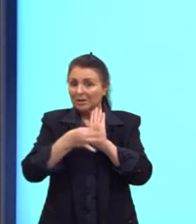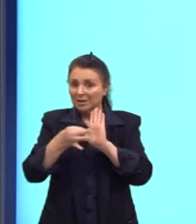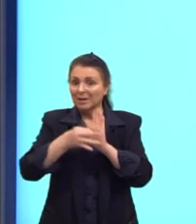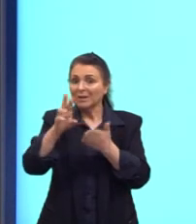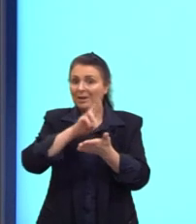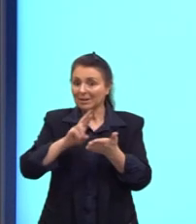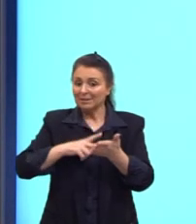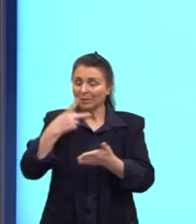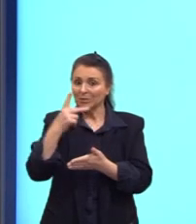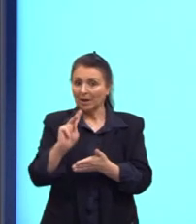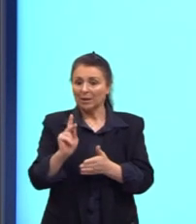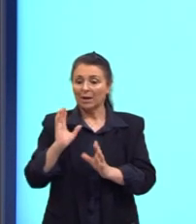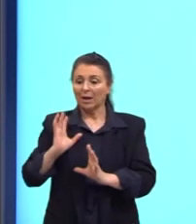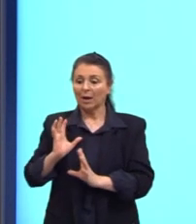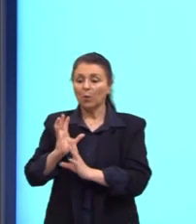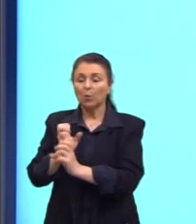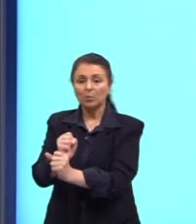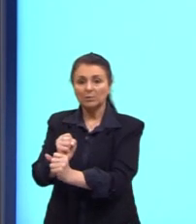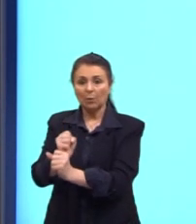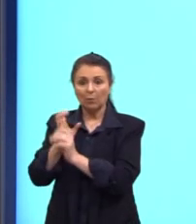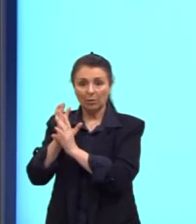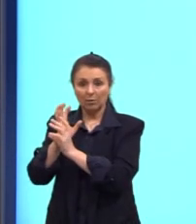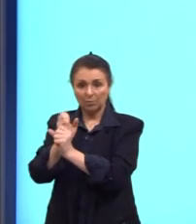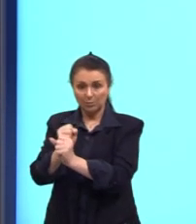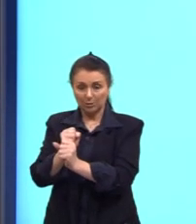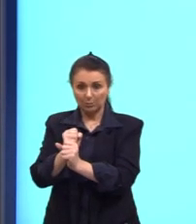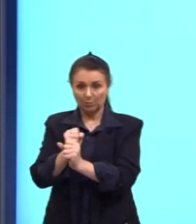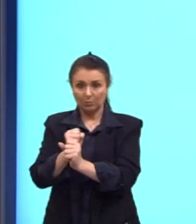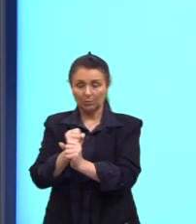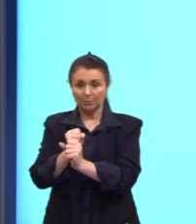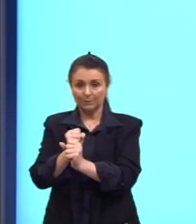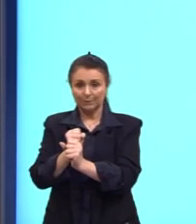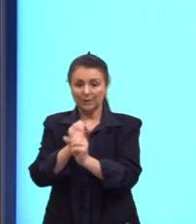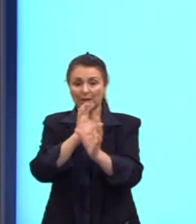nossa conclusão, então, a conclusão nota mil.